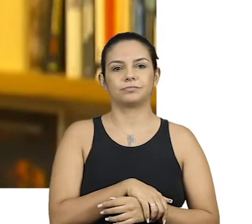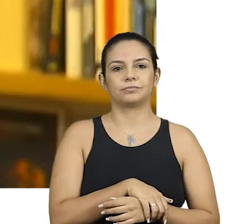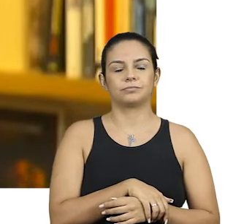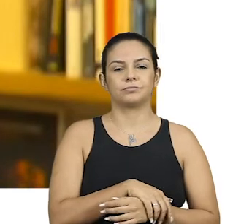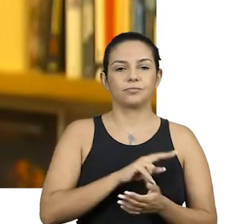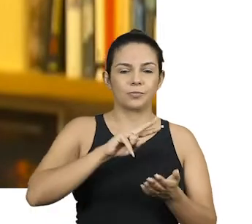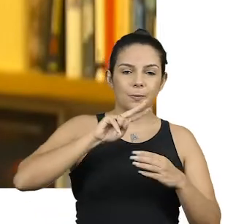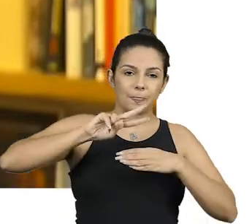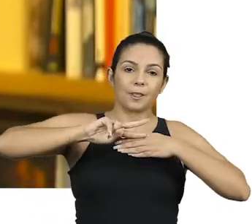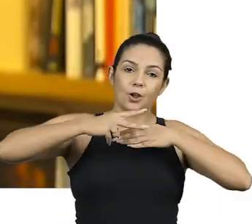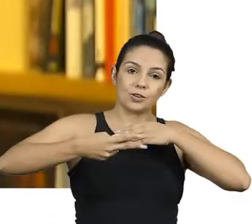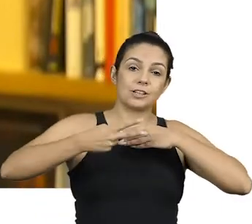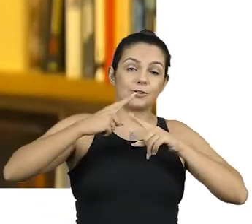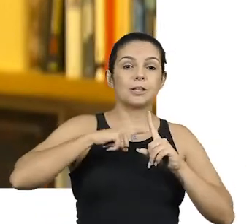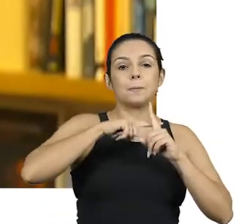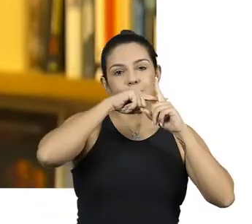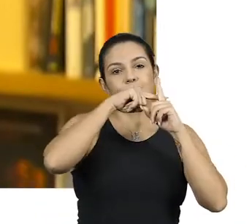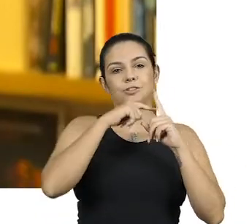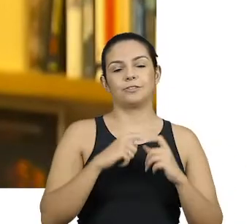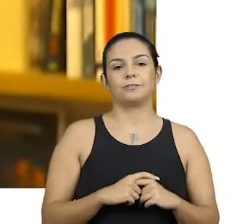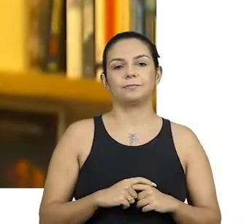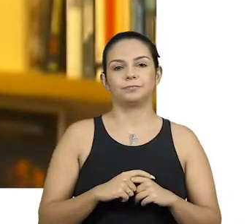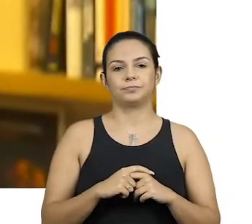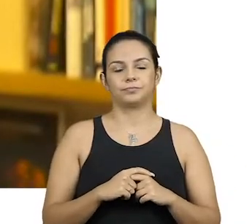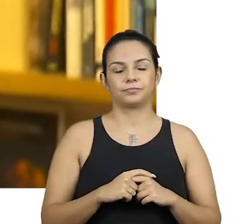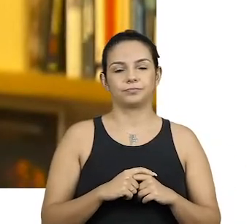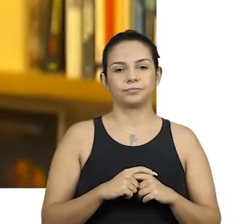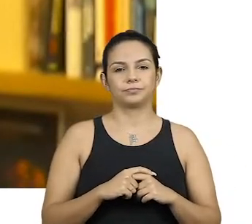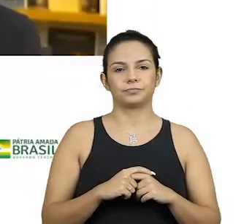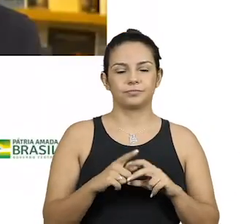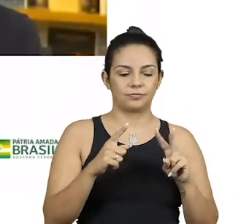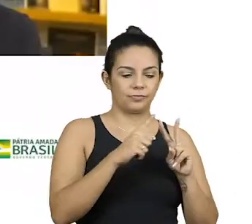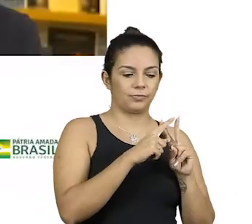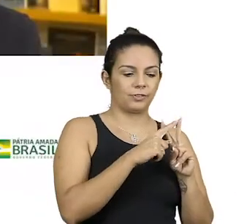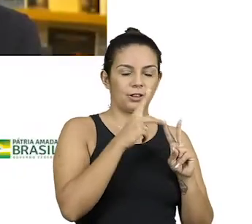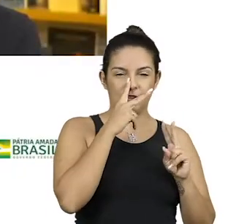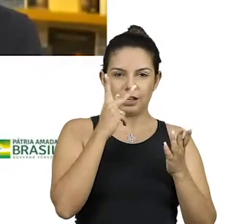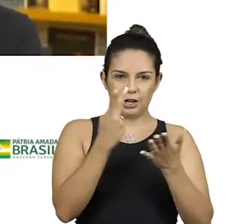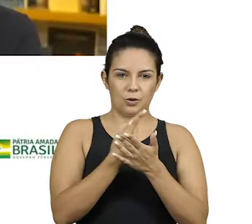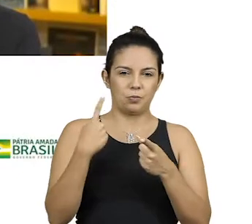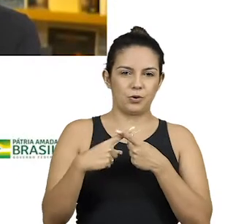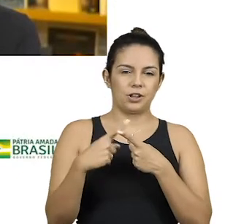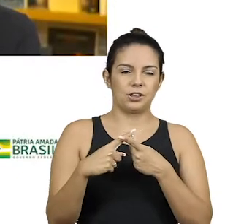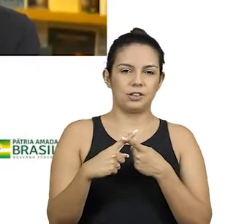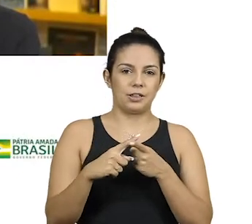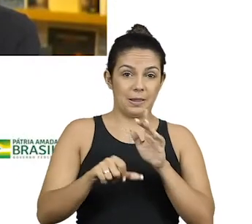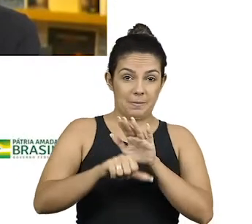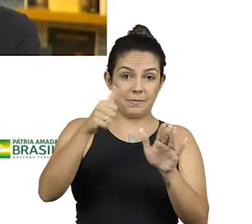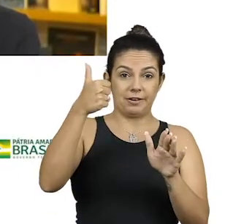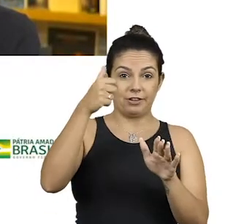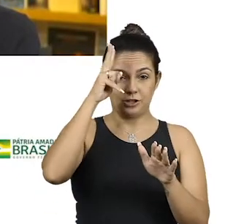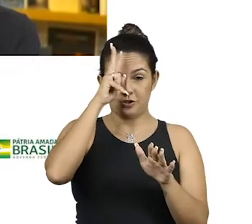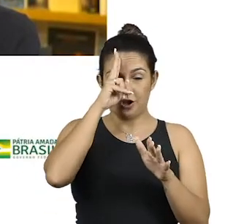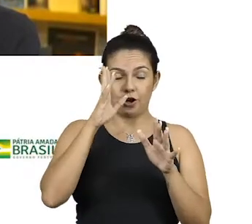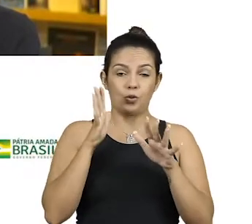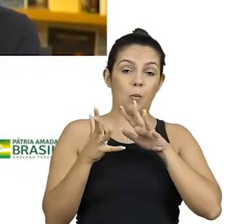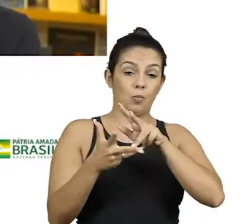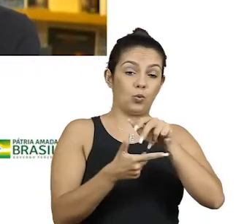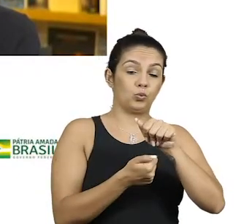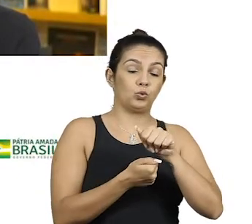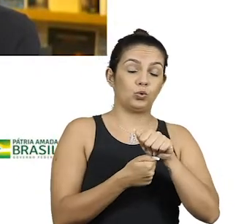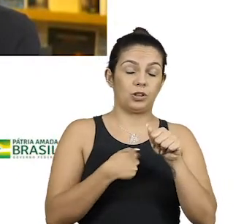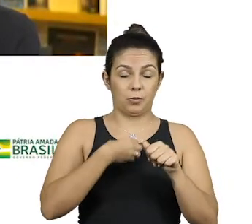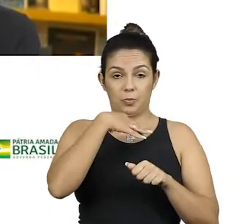consequências positivas. Mas você não acha que isso tudo está acontecendo porque, pela primeira vez na história da humanidade,